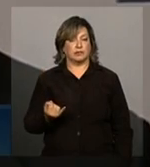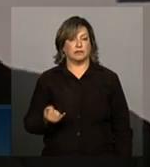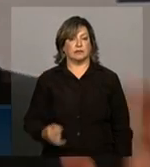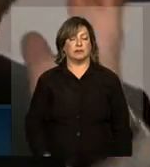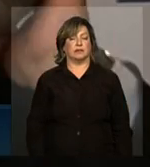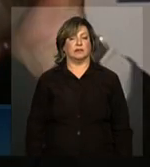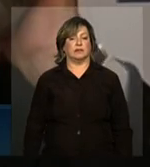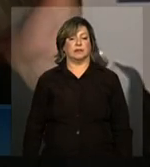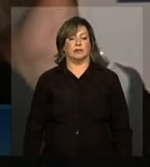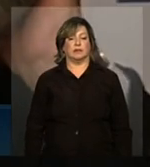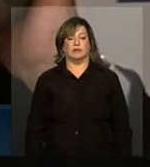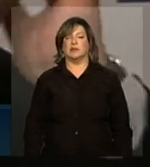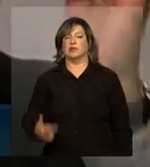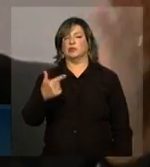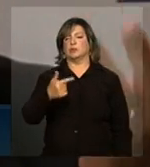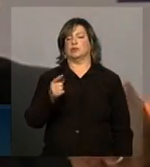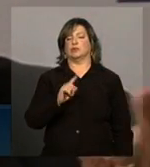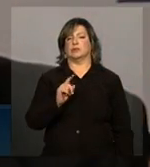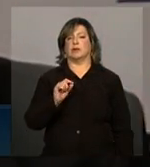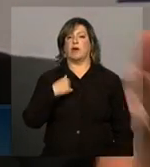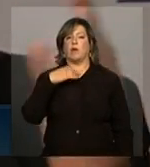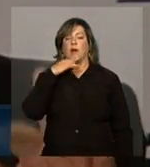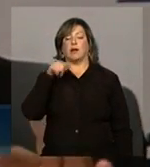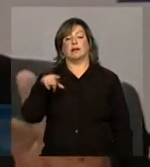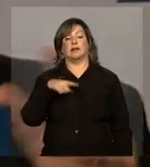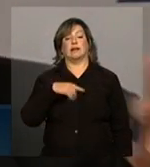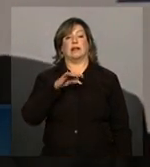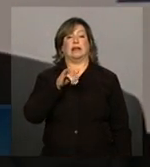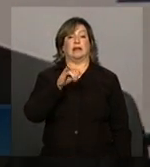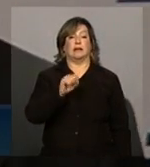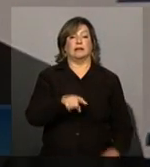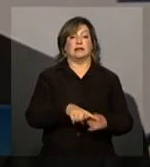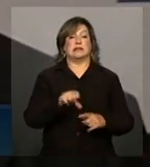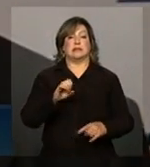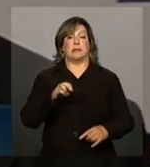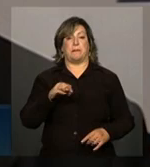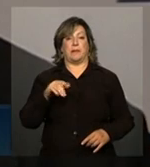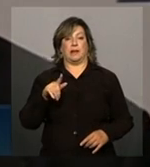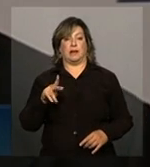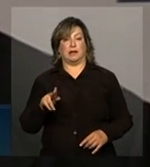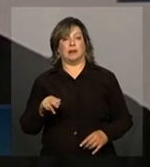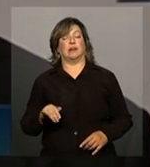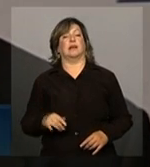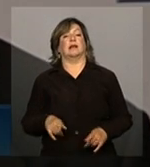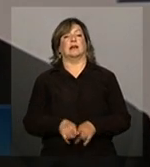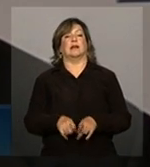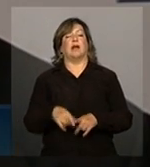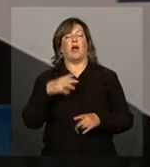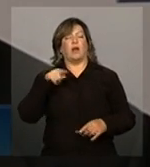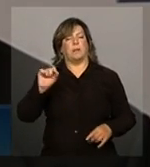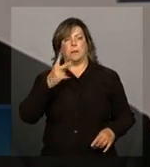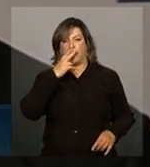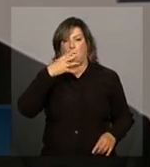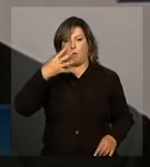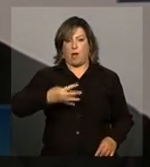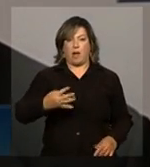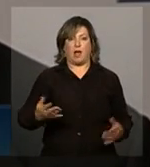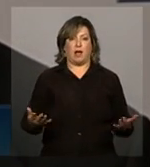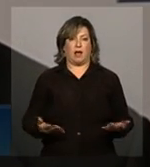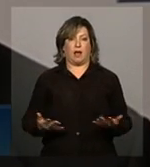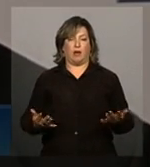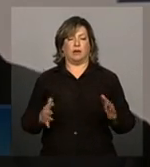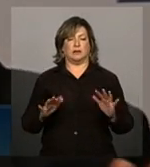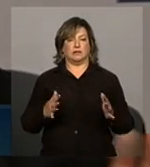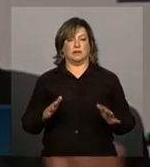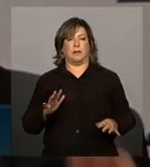Não, segunda não. Eu tenho a impressão que é porque tem a Taesa Semig, eu tenho a impressão que ela fica no quarto agora, possivelmente,